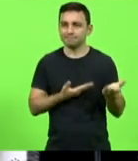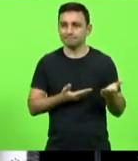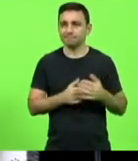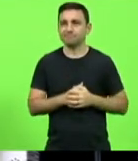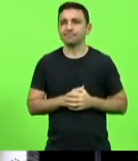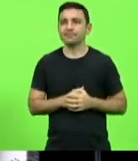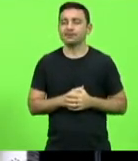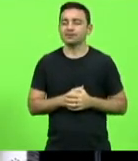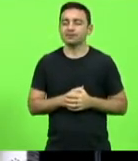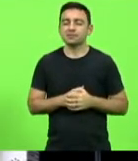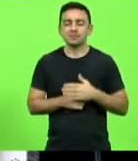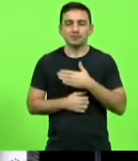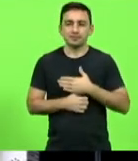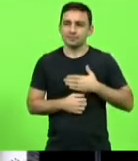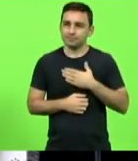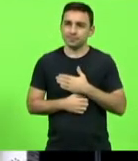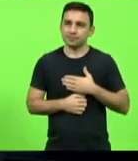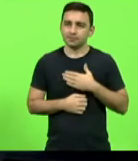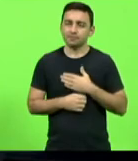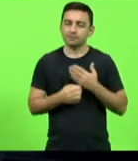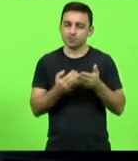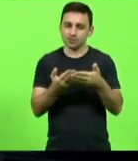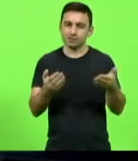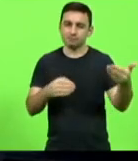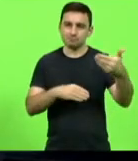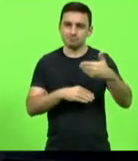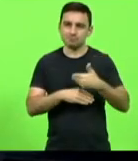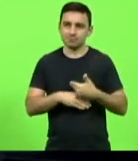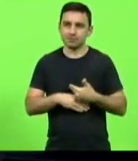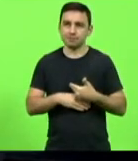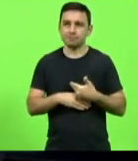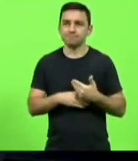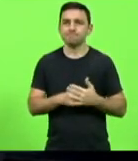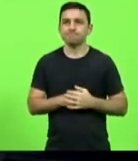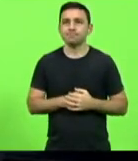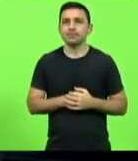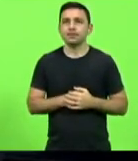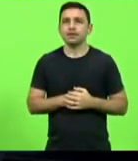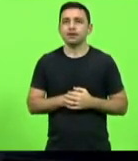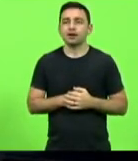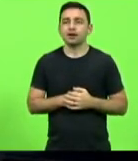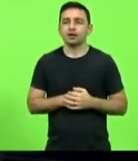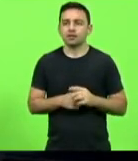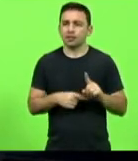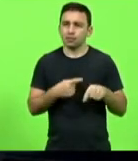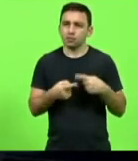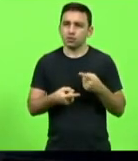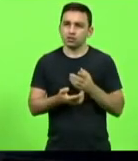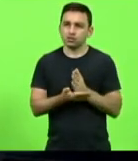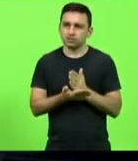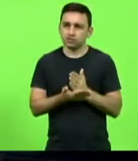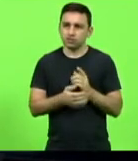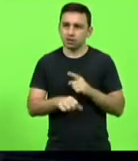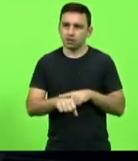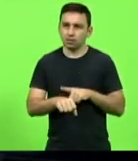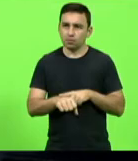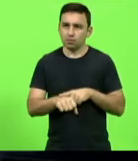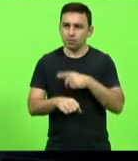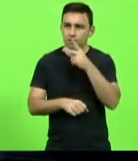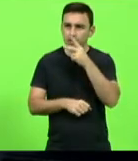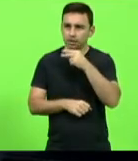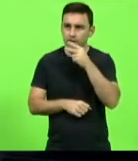tê-los aqui acompanhando o nosso trabalho eu divido o meu tempo depois com o deputado Kennedy é isso Kennedy